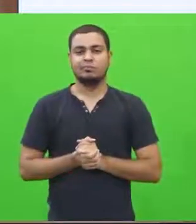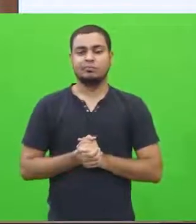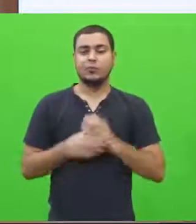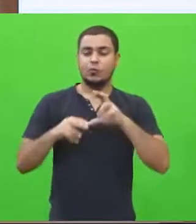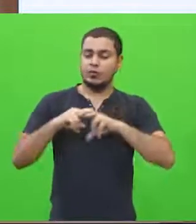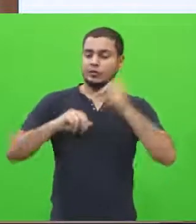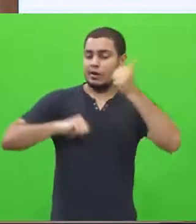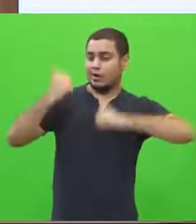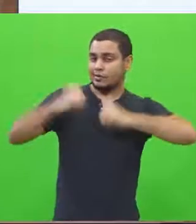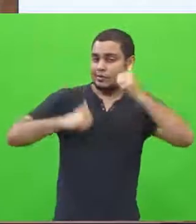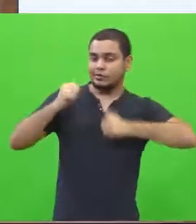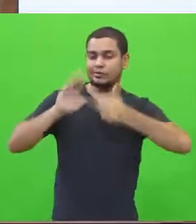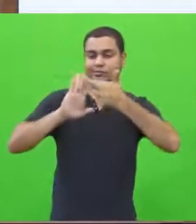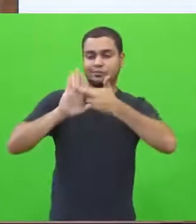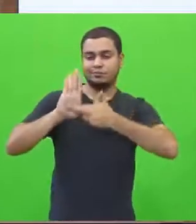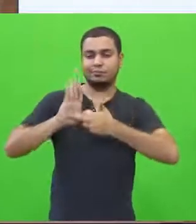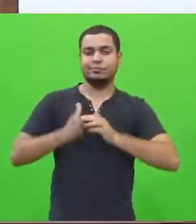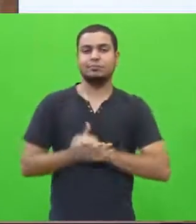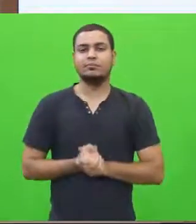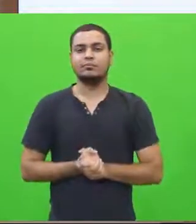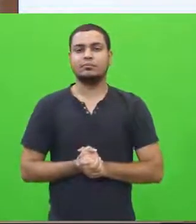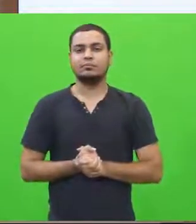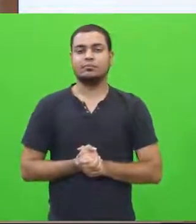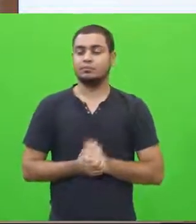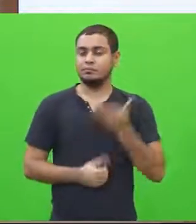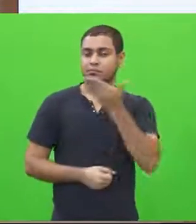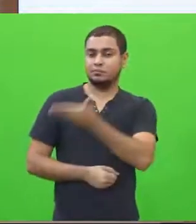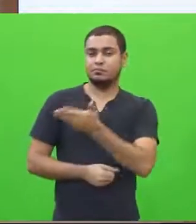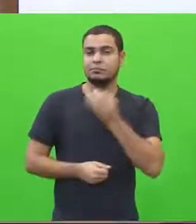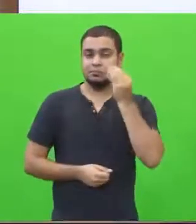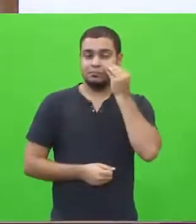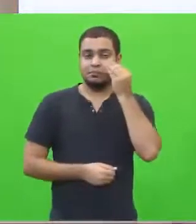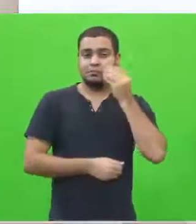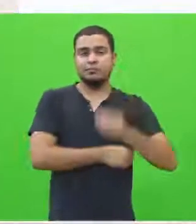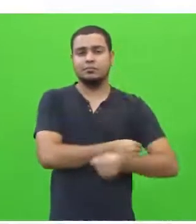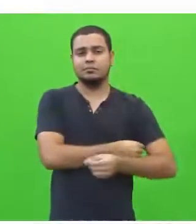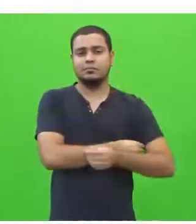Vamos analisar, então, não é? Vamos ver a próxima situação?